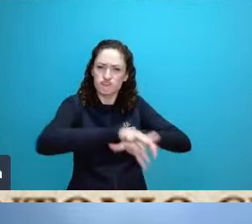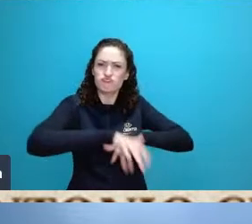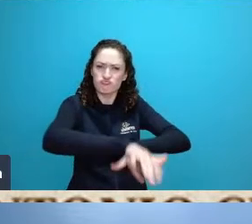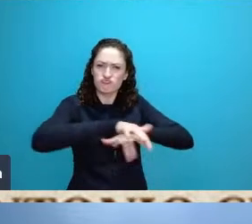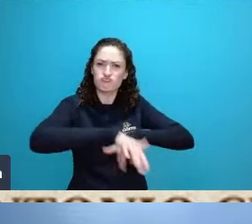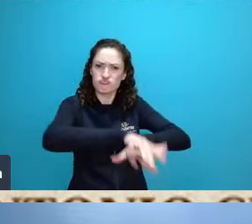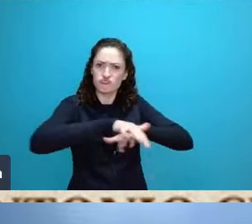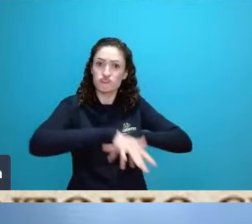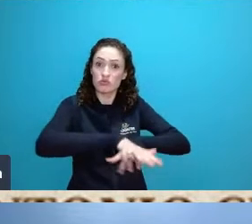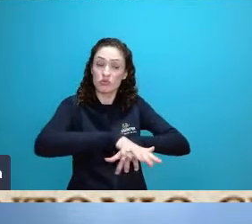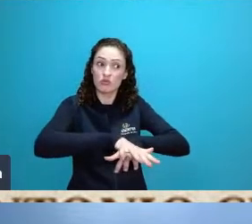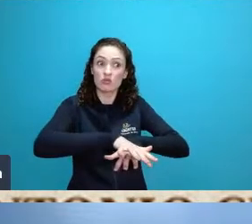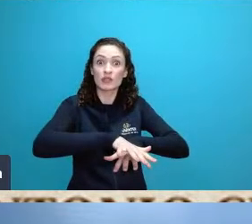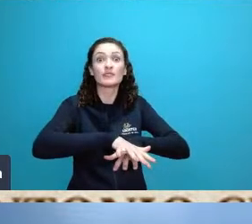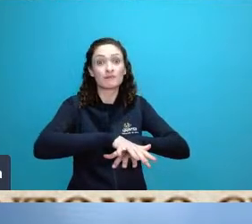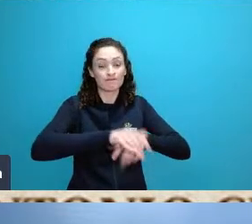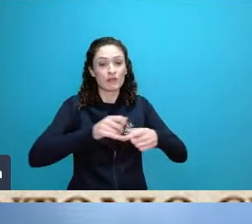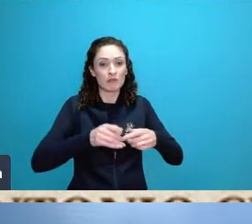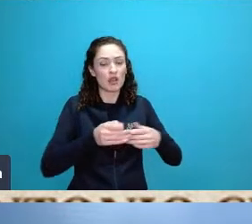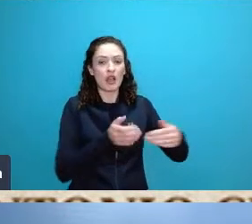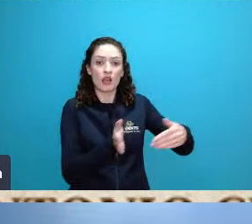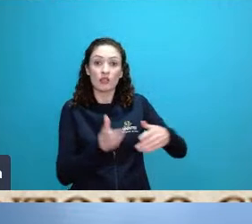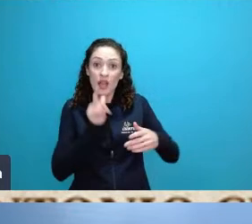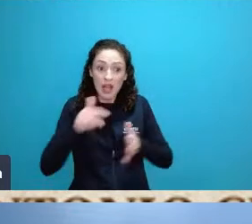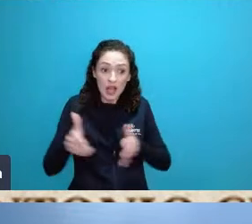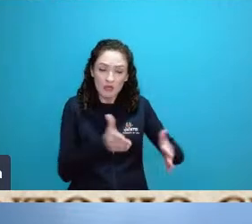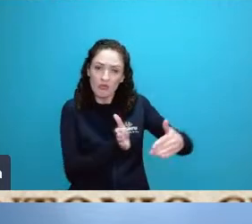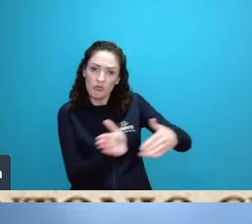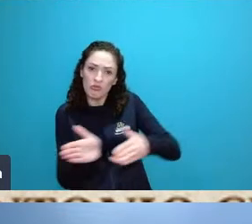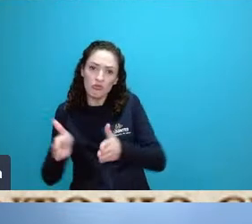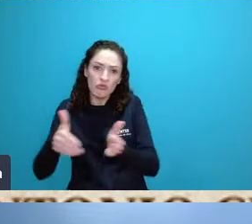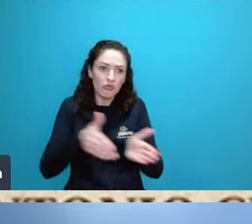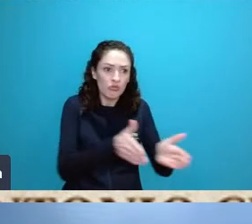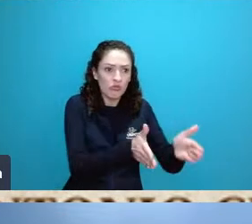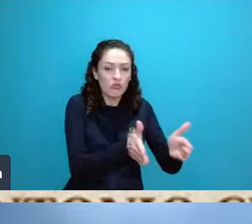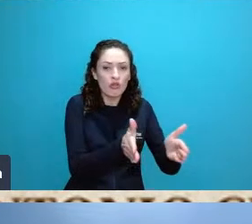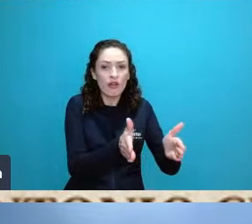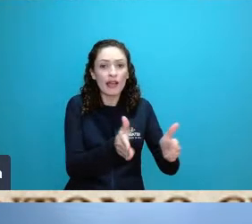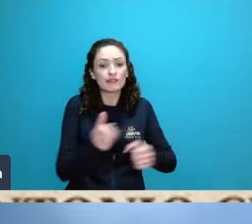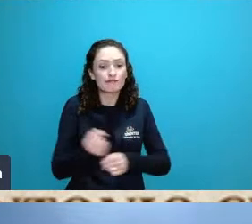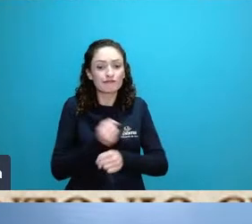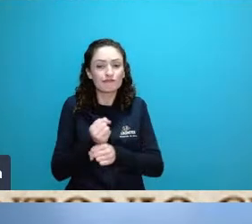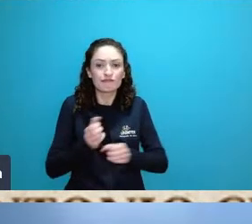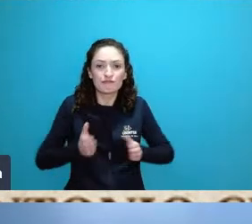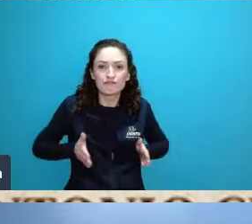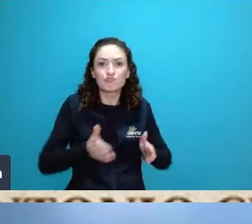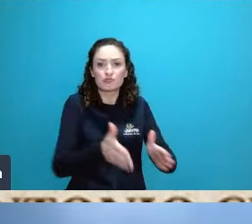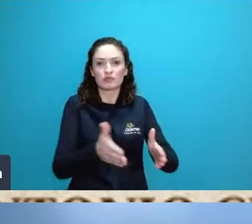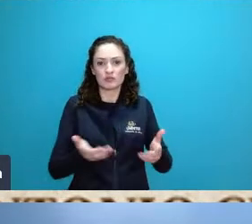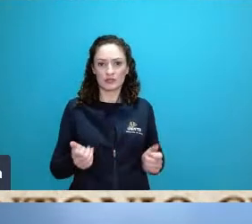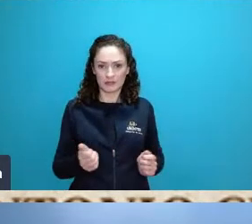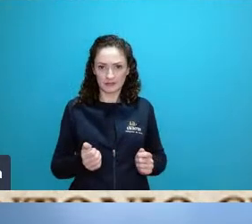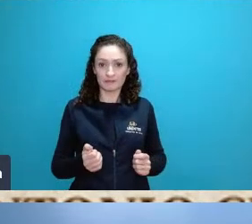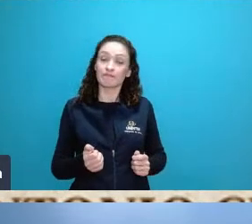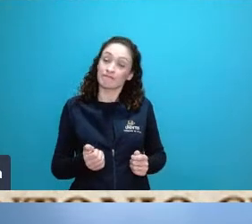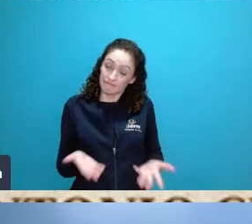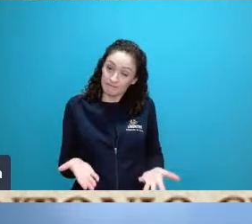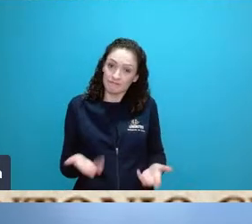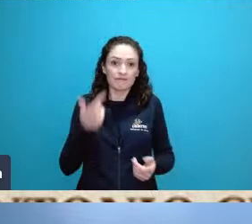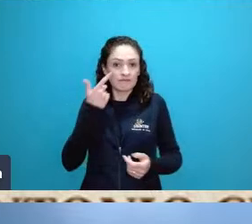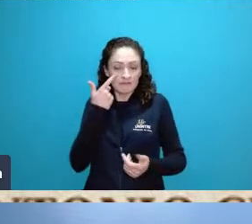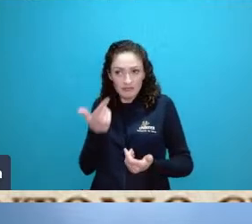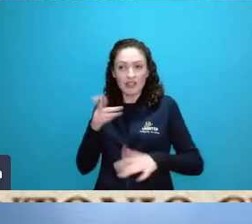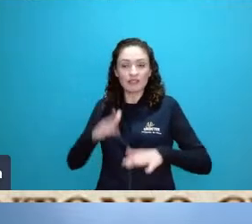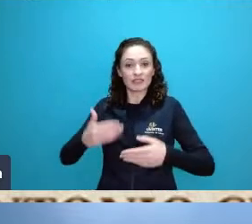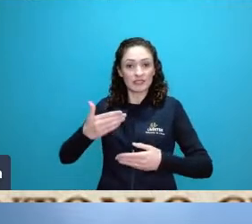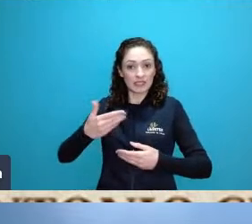planícies relevo com menos energia então você pega por exemplo no ambiente urbano enxerga um